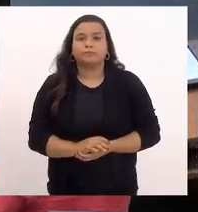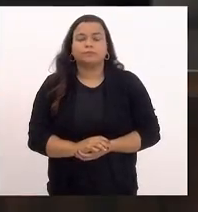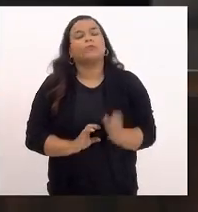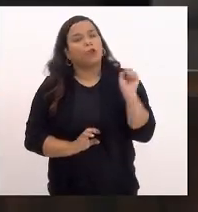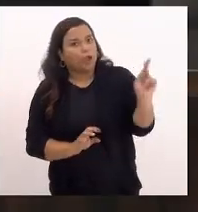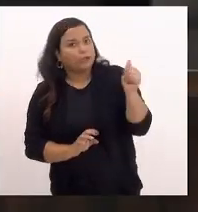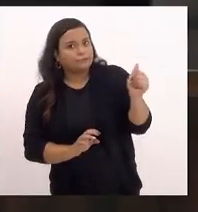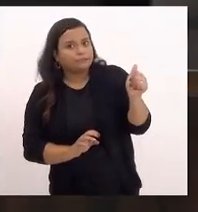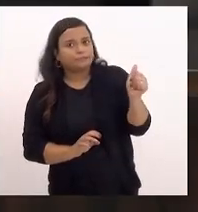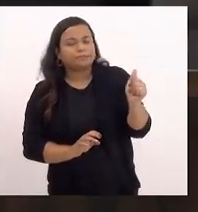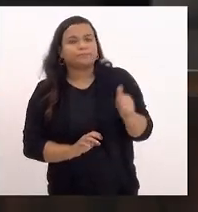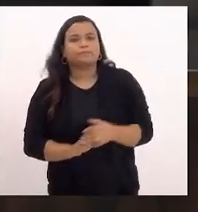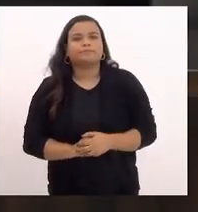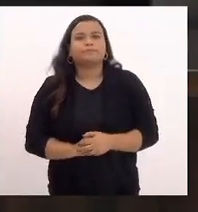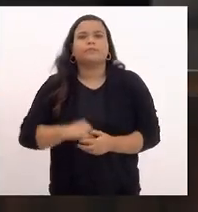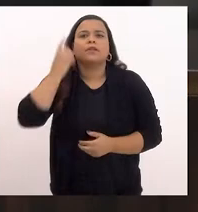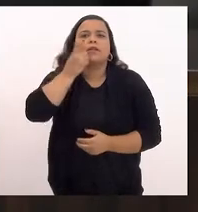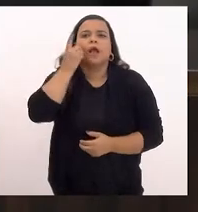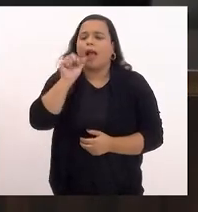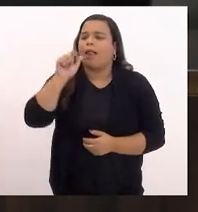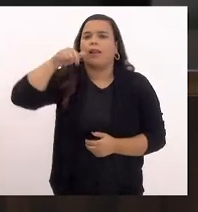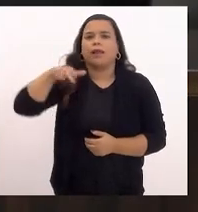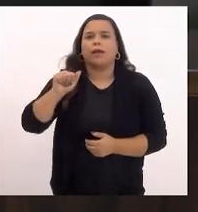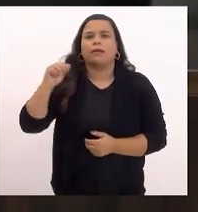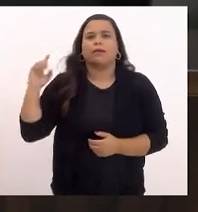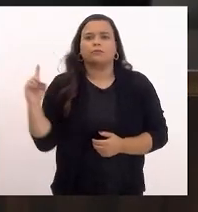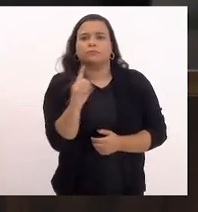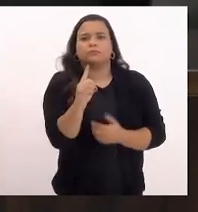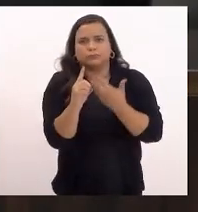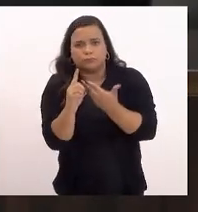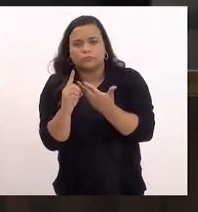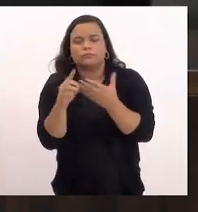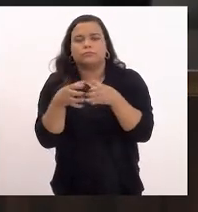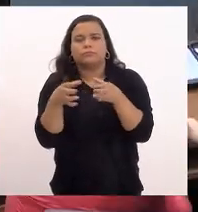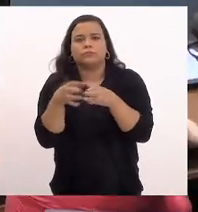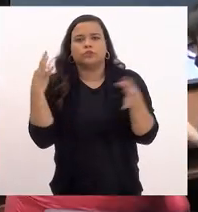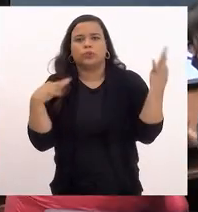Ok. Deputado Alana Passos, pela Comissão de Turismo.